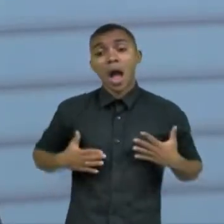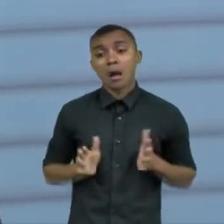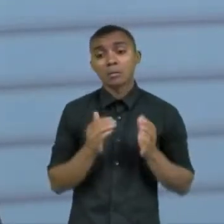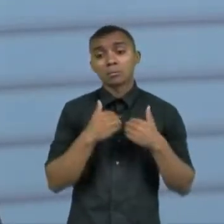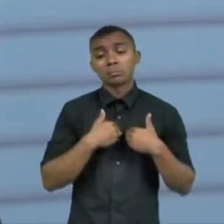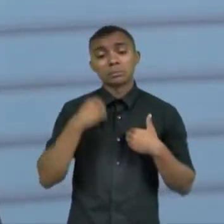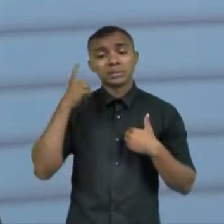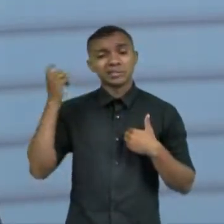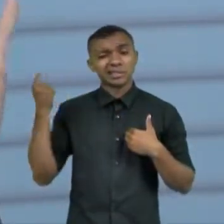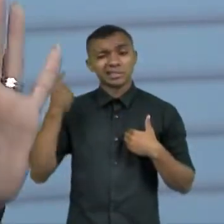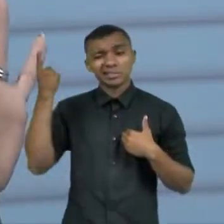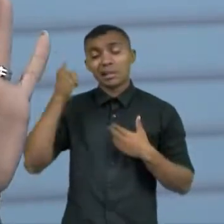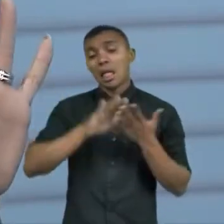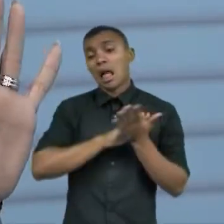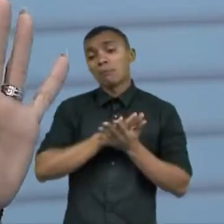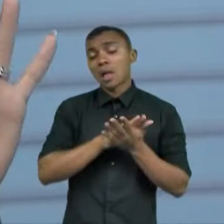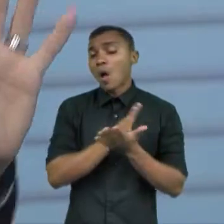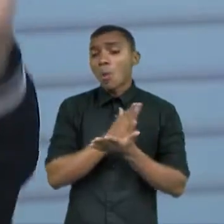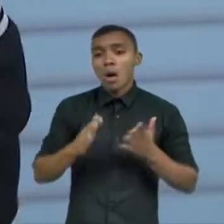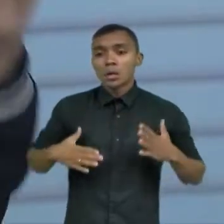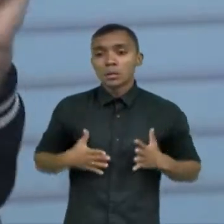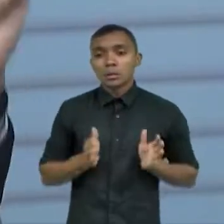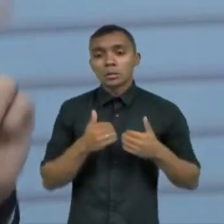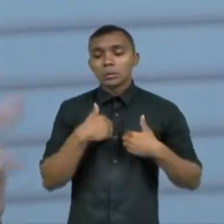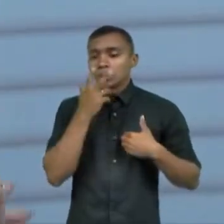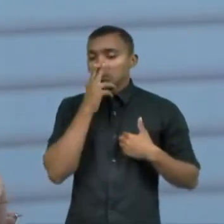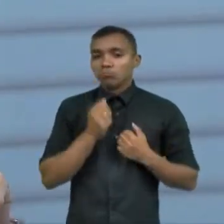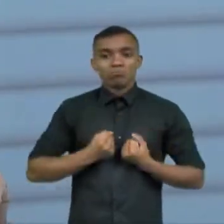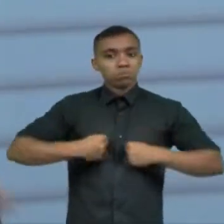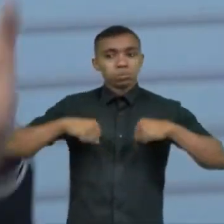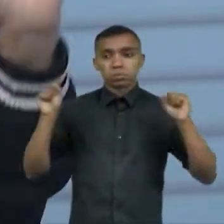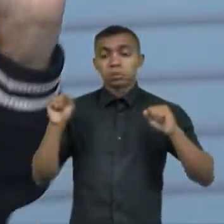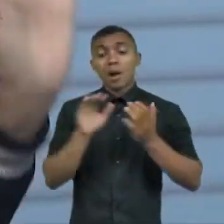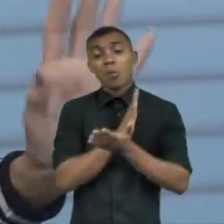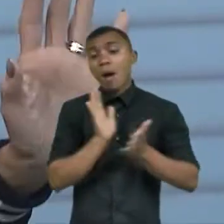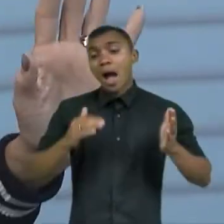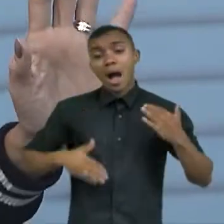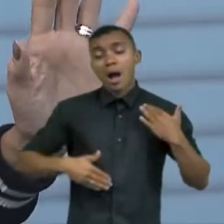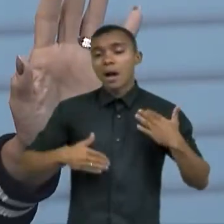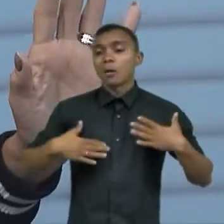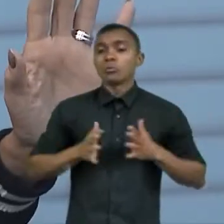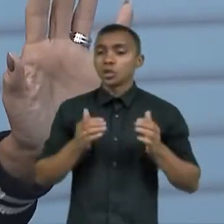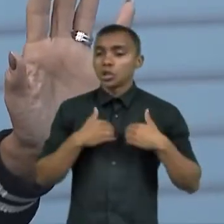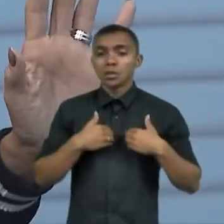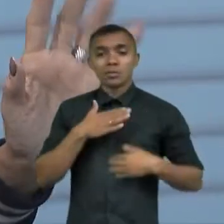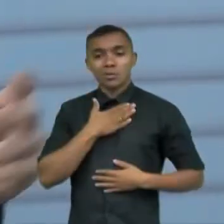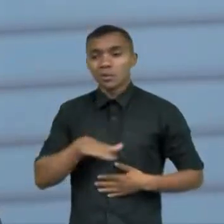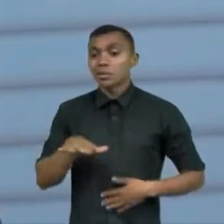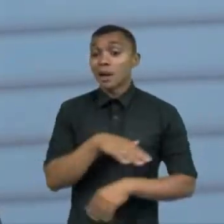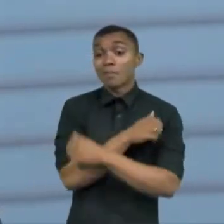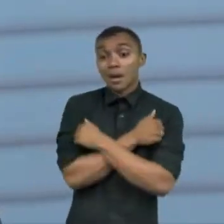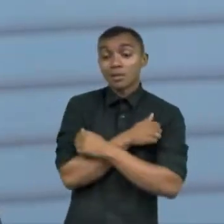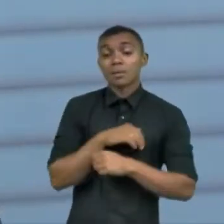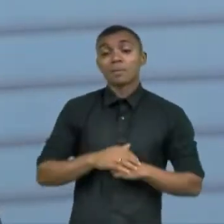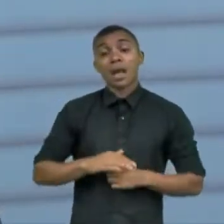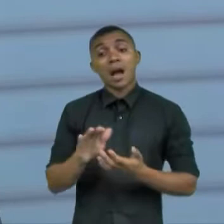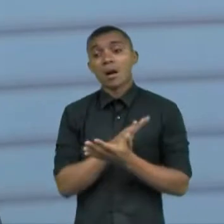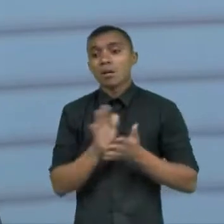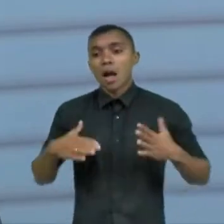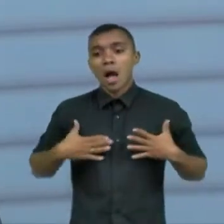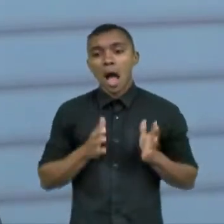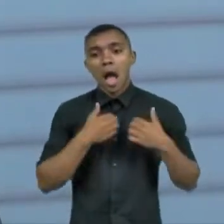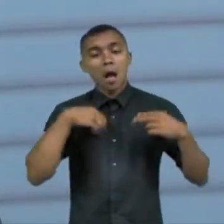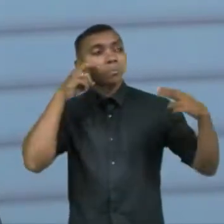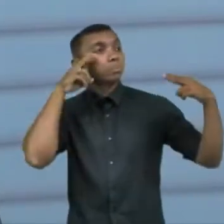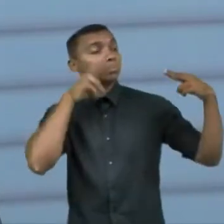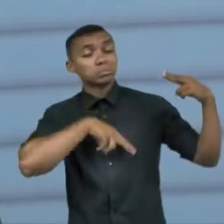som alto tem autista que fica muito bem tem autista que não gosta de toque tem autista que abraça tem autista que não olha no olho